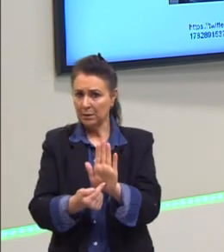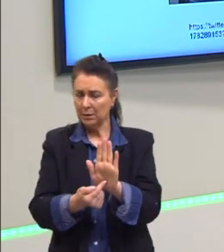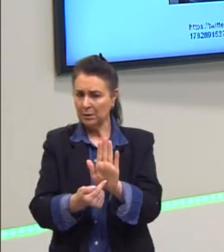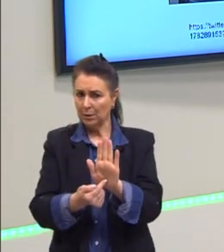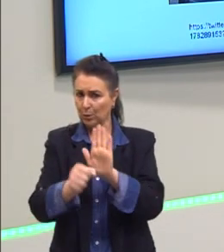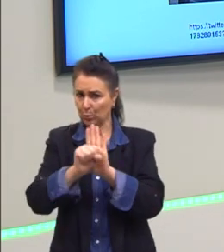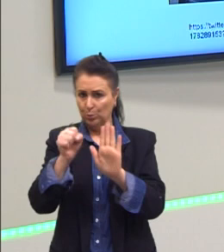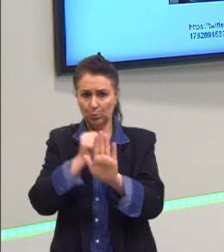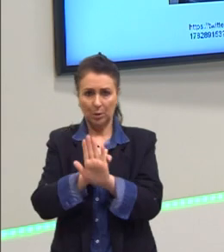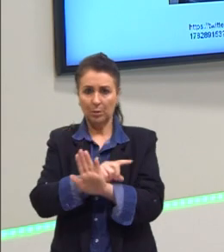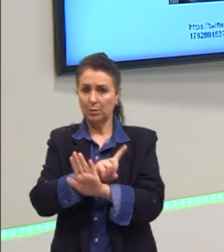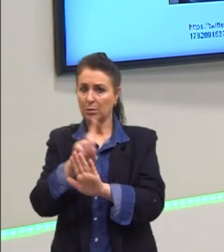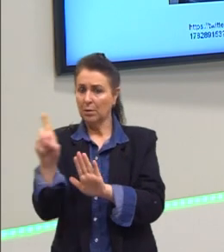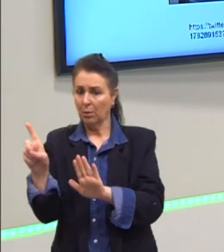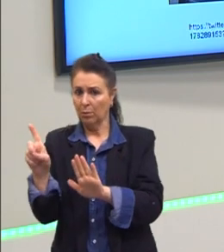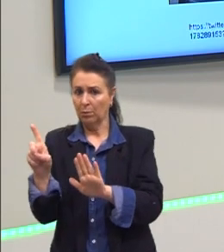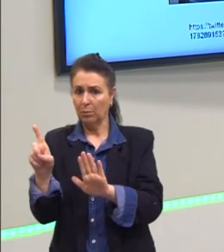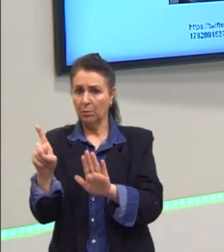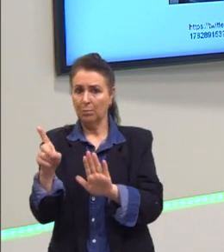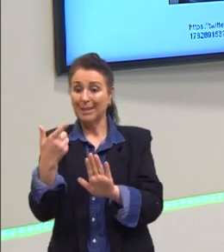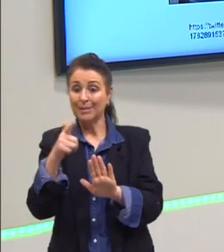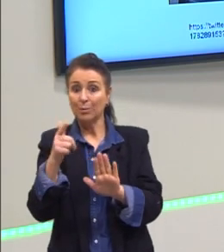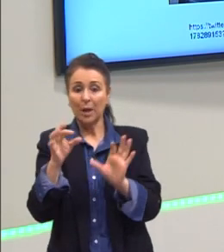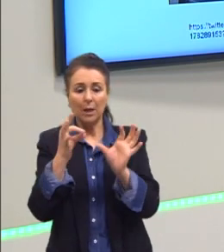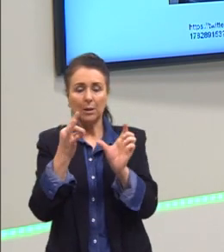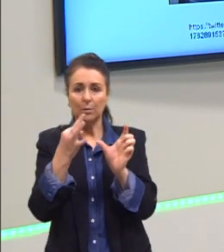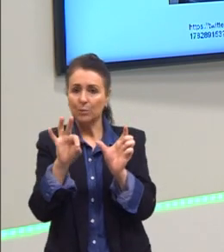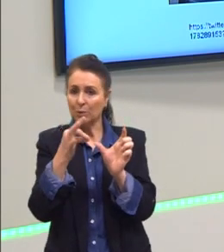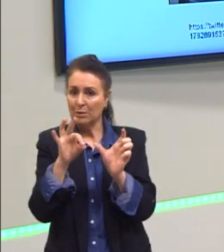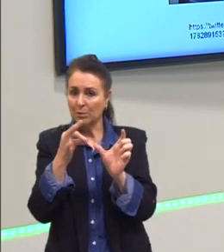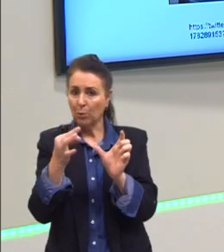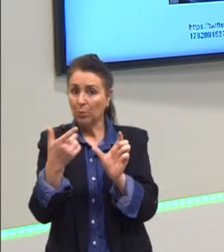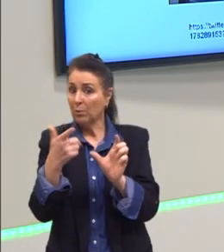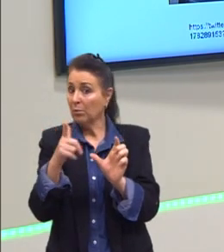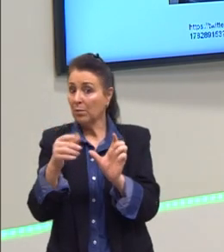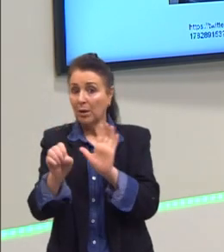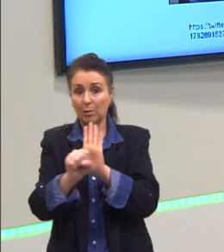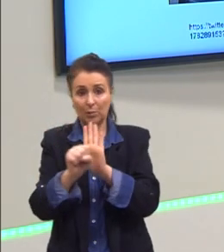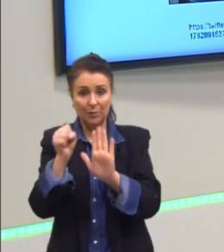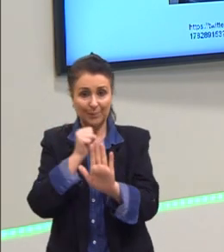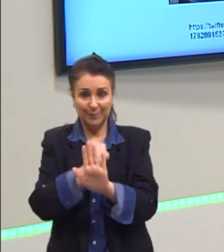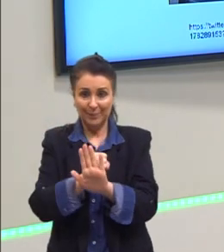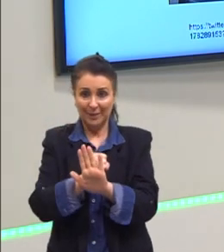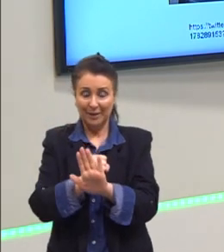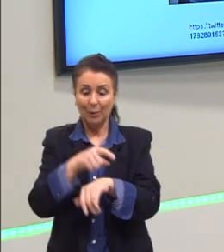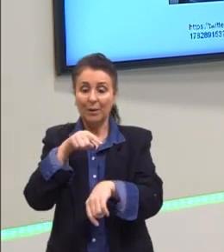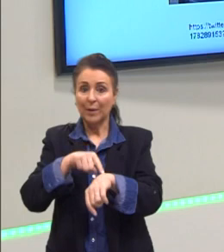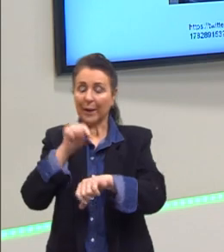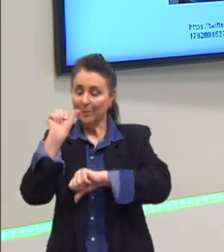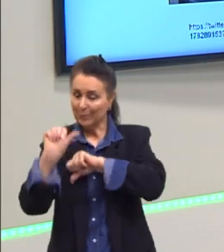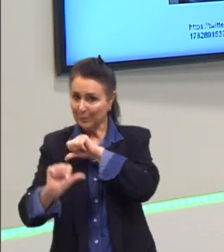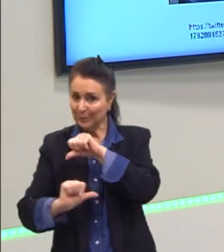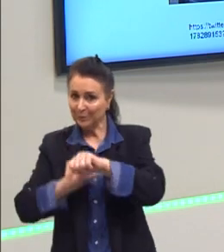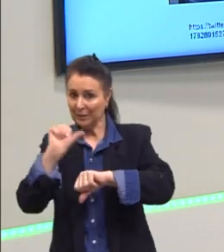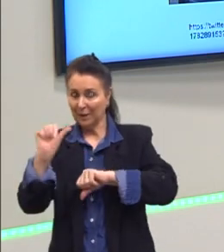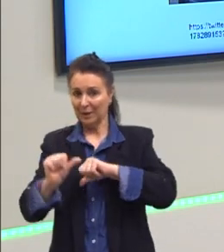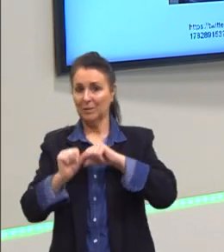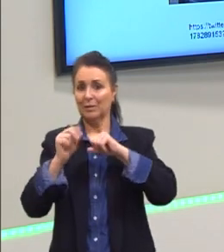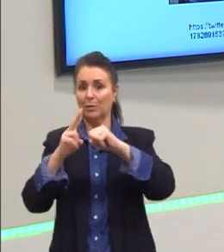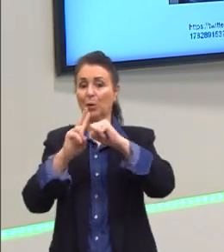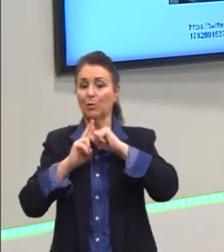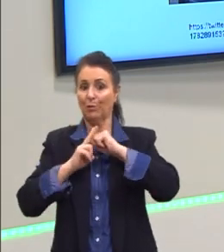existe oração sem sujeito. Eu tenho que ter um sujeito. Então, na hora que eu transformo em uma voz